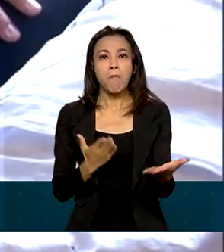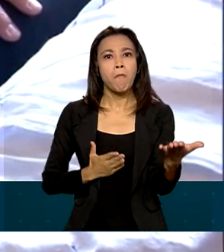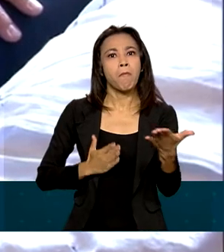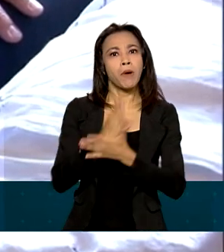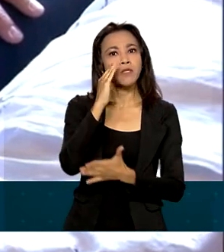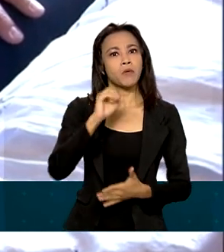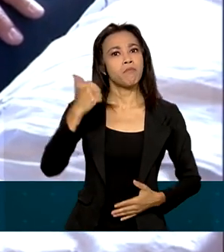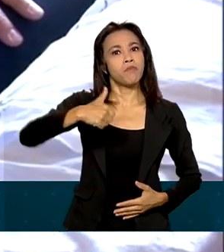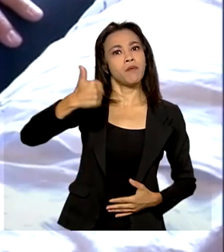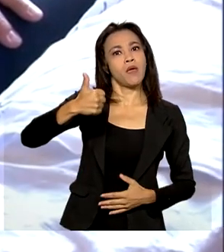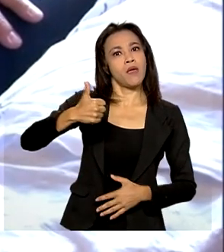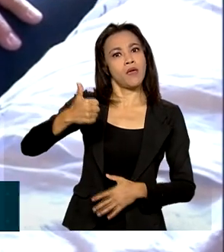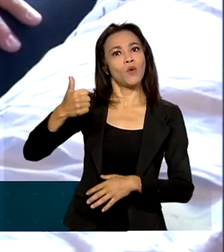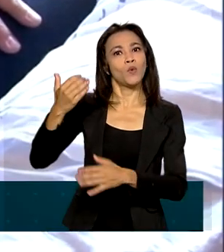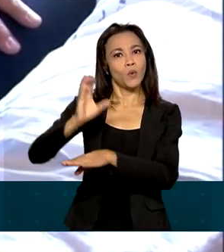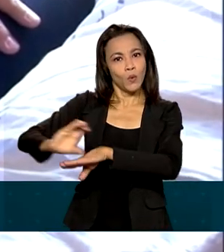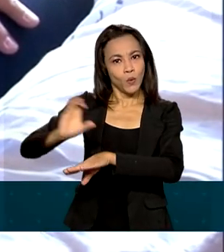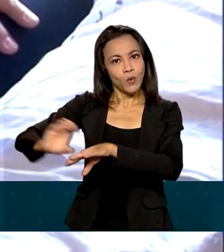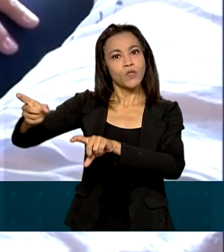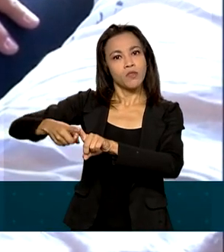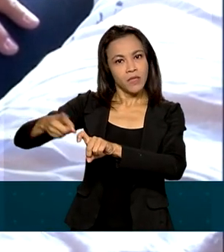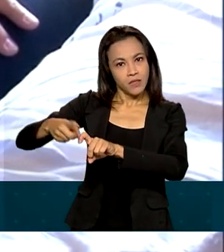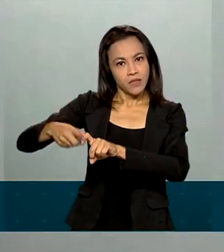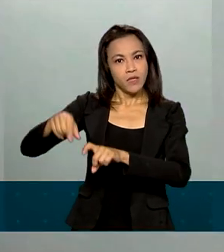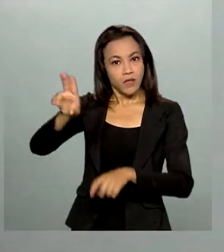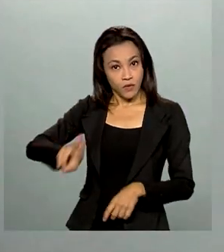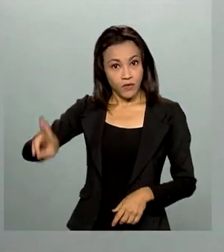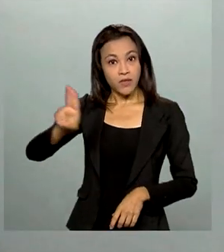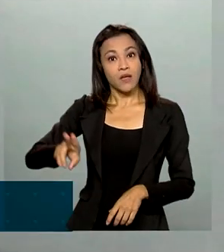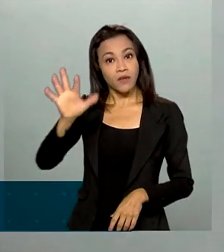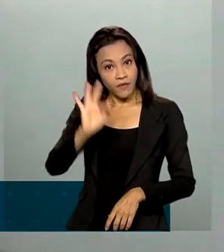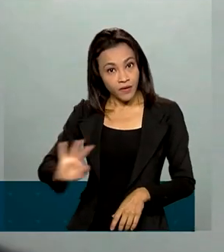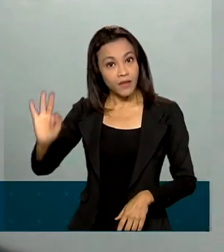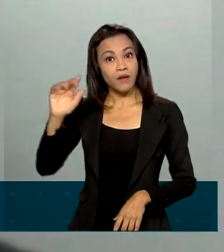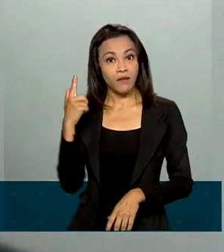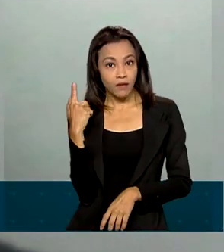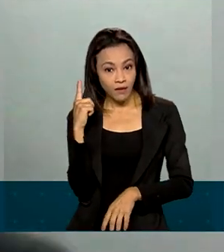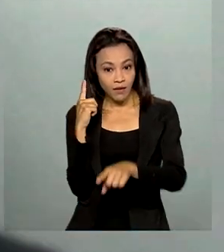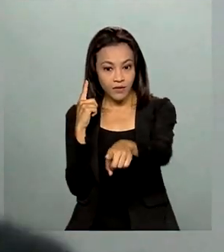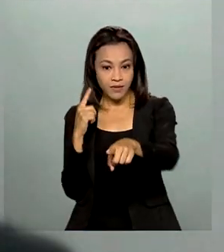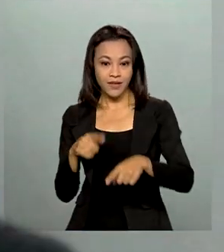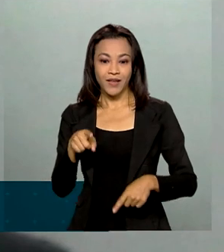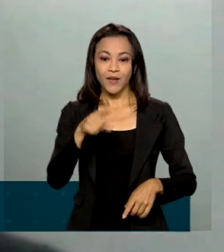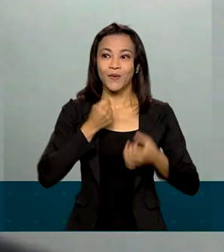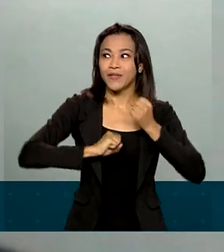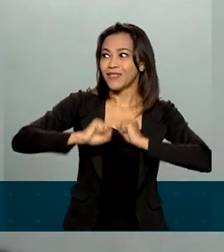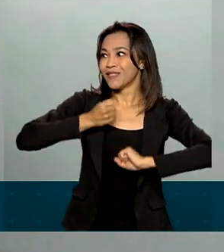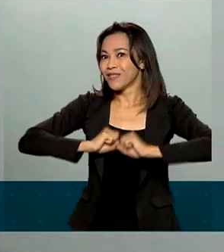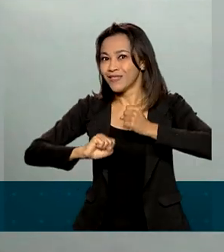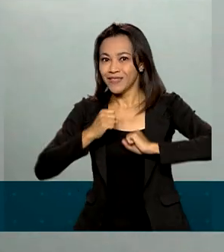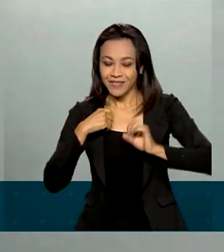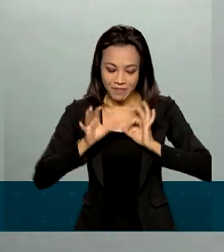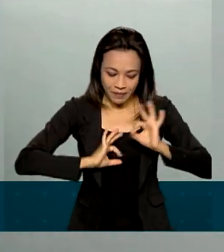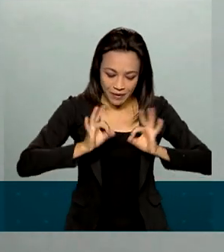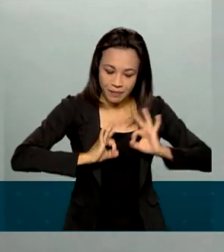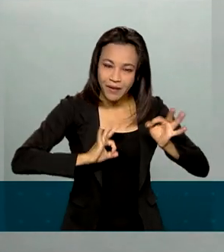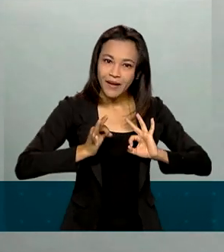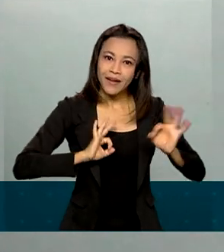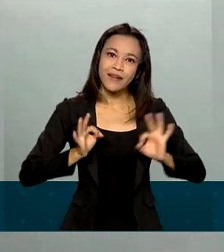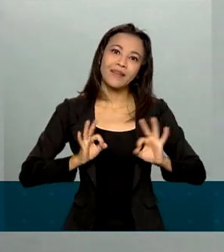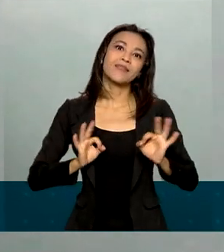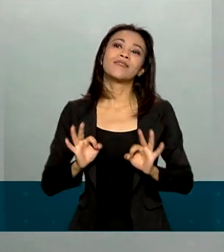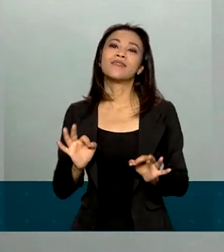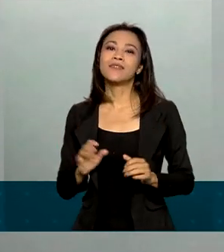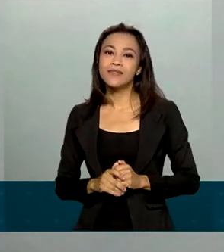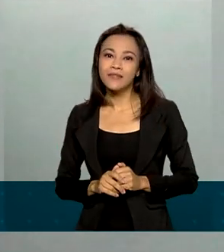no curso de medicina na Universidade Federal de Goiás. Estou bastante ansioso, nos preparando aqui. Estou até lendo um livro